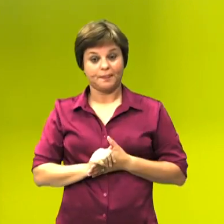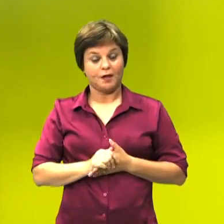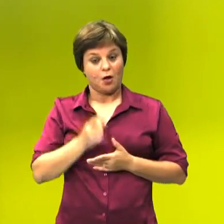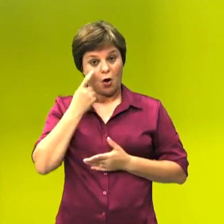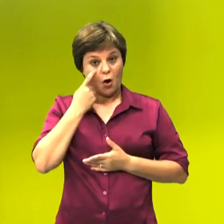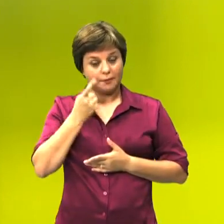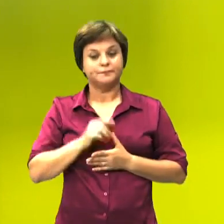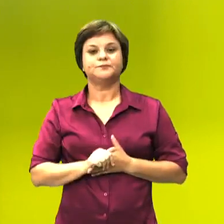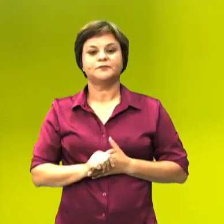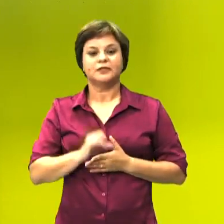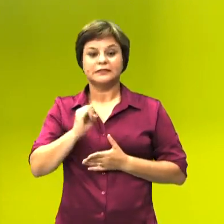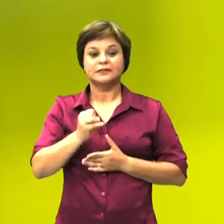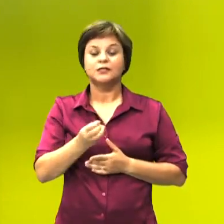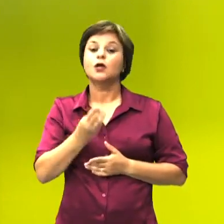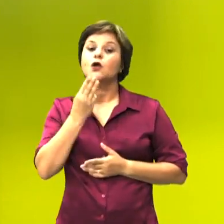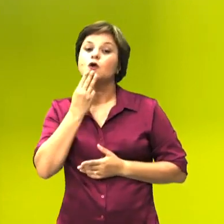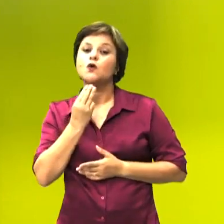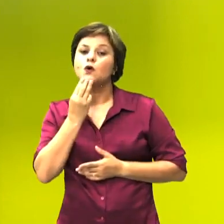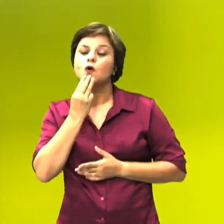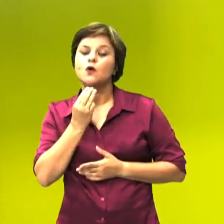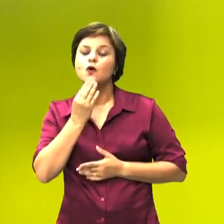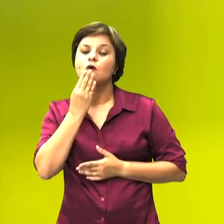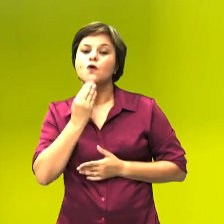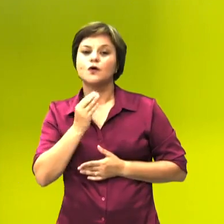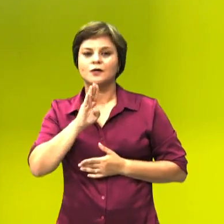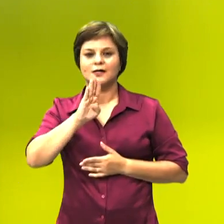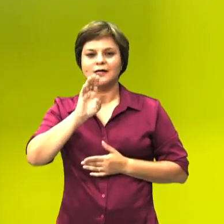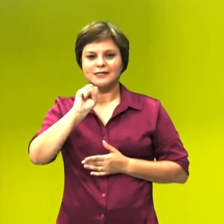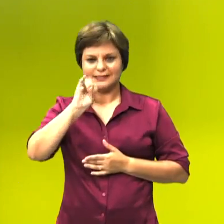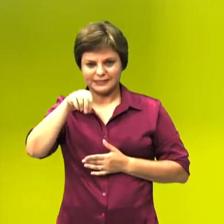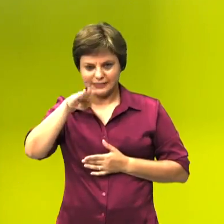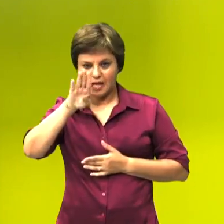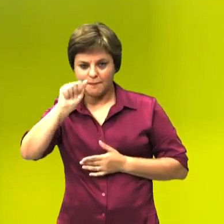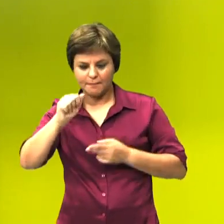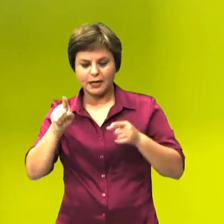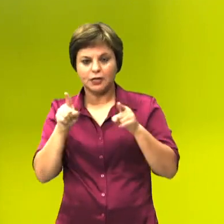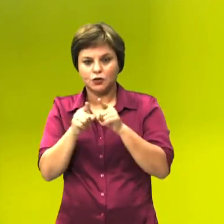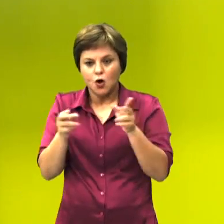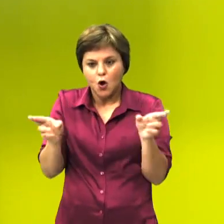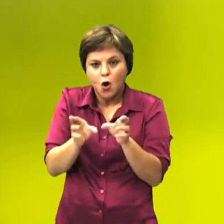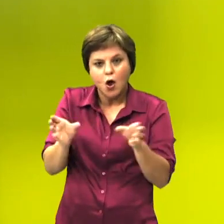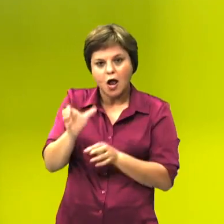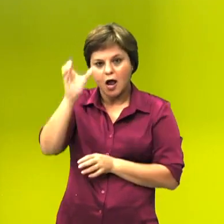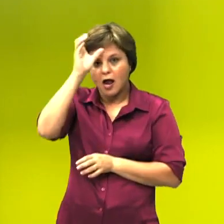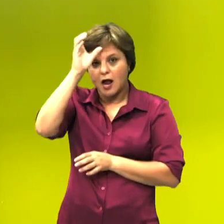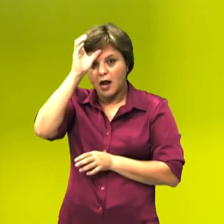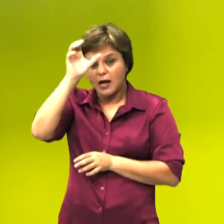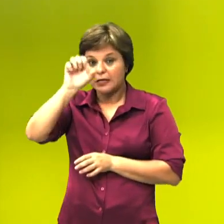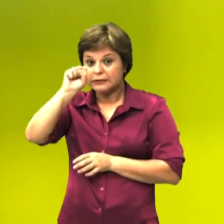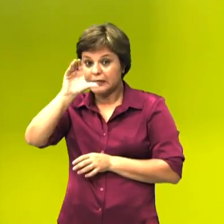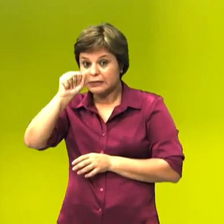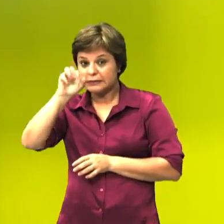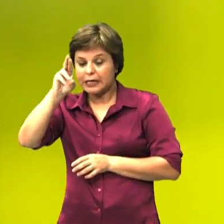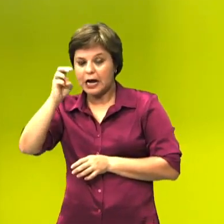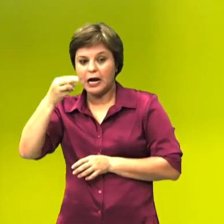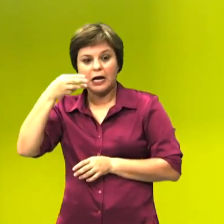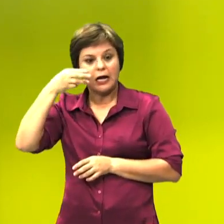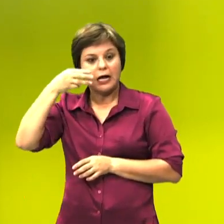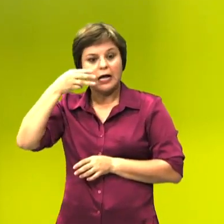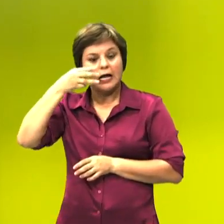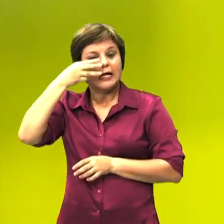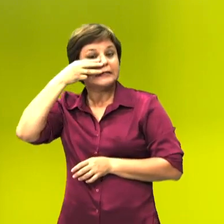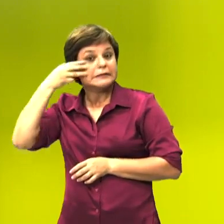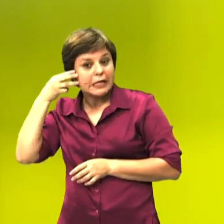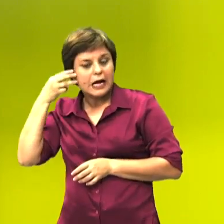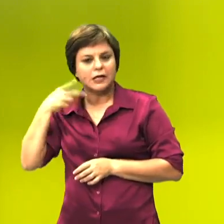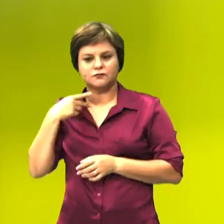Observem, se o Simba, que é um leão, relaciona com o tio dele, chamado de Scar, e você é dessa época do